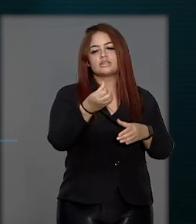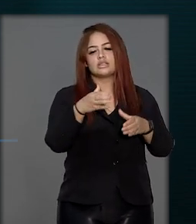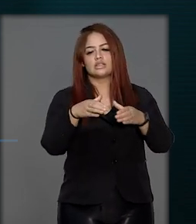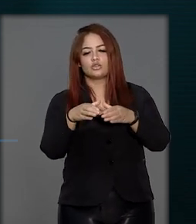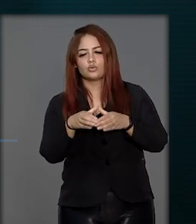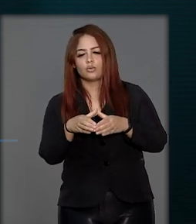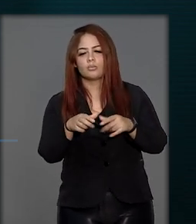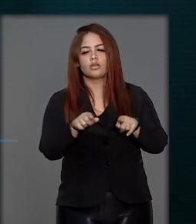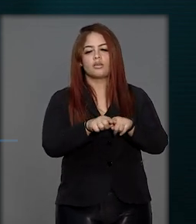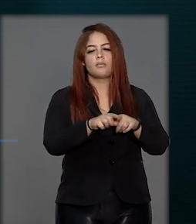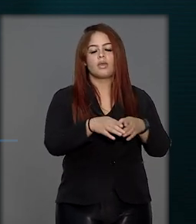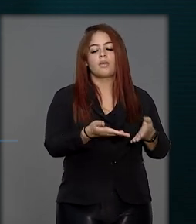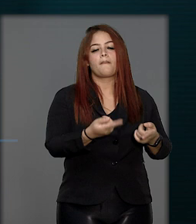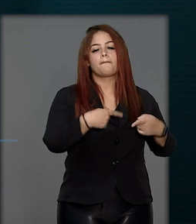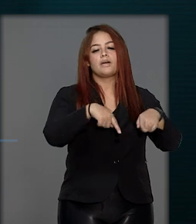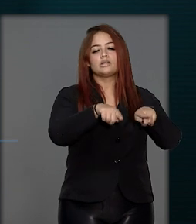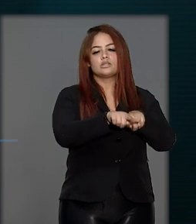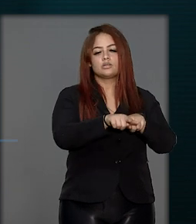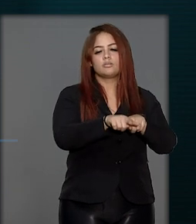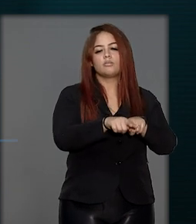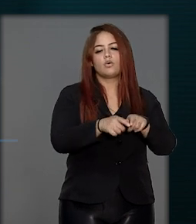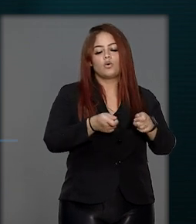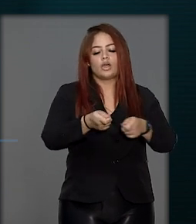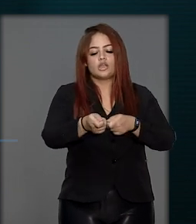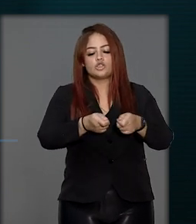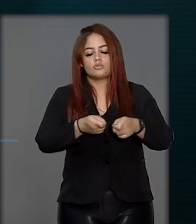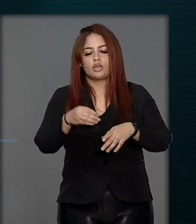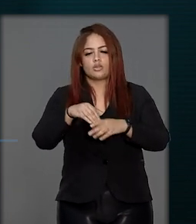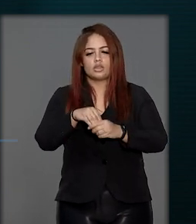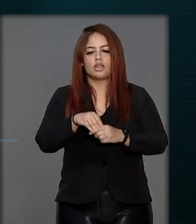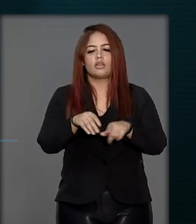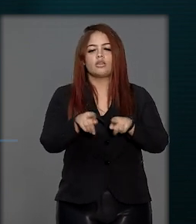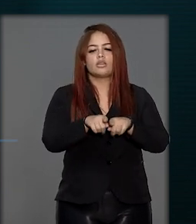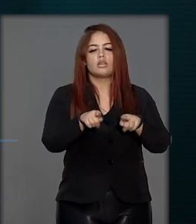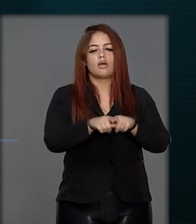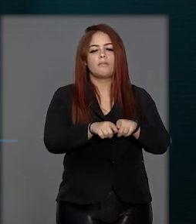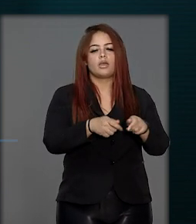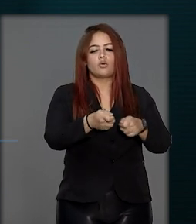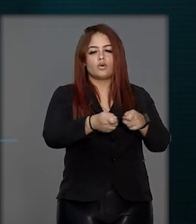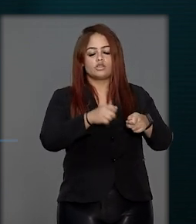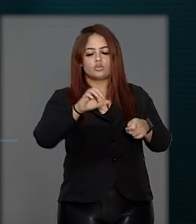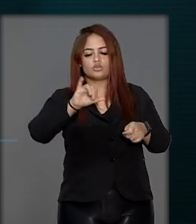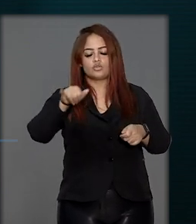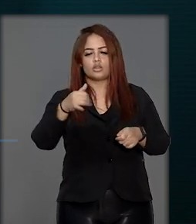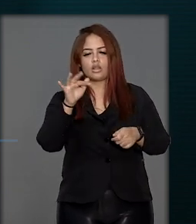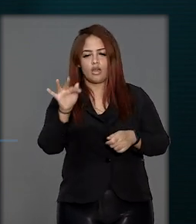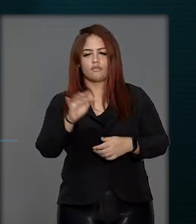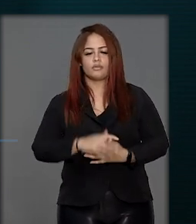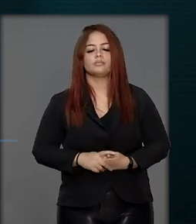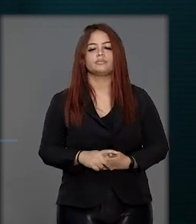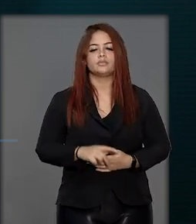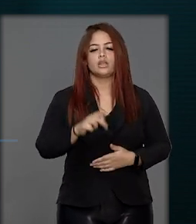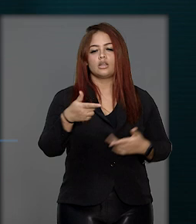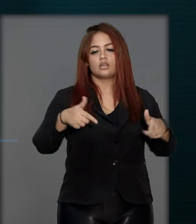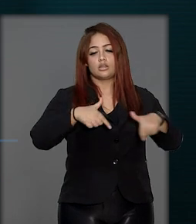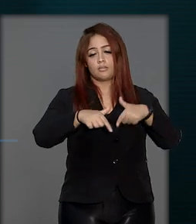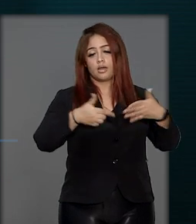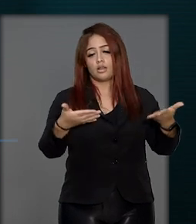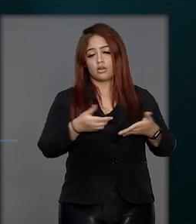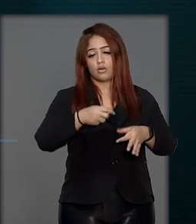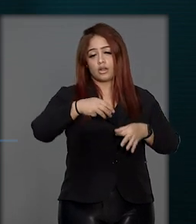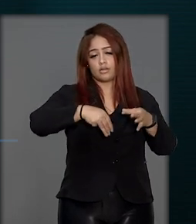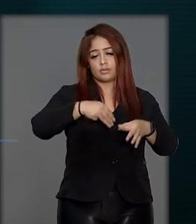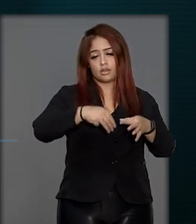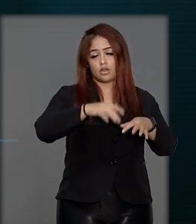Comissão de Regimento Interno do Tribunal e Corregedor-Geral da Justiça Federal. Atualmente, Og Fernandes compõe a Corte